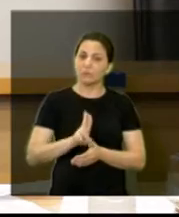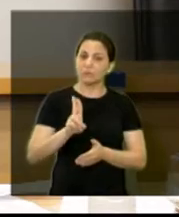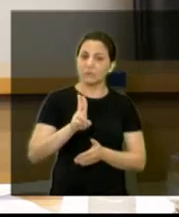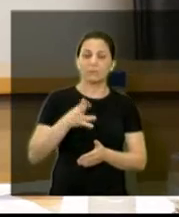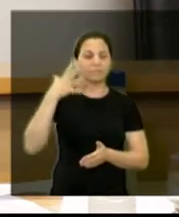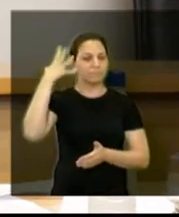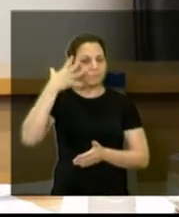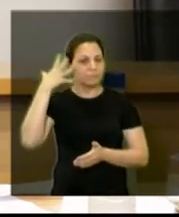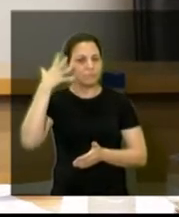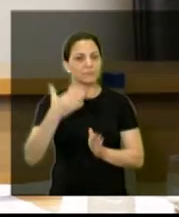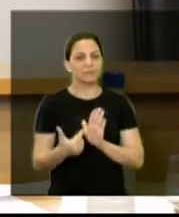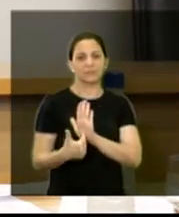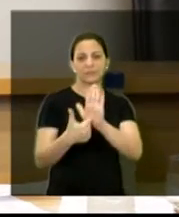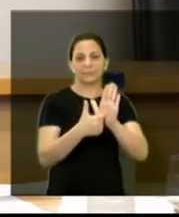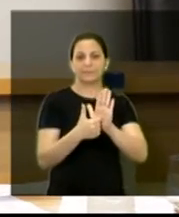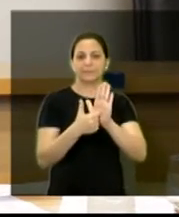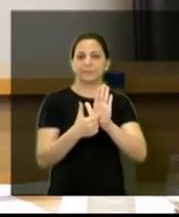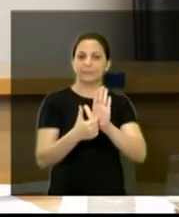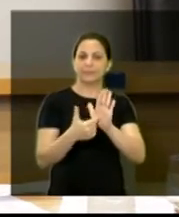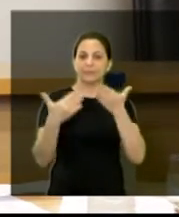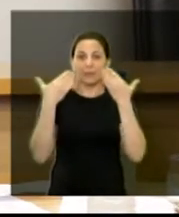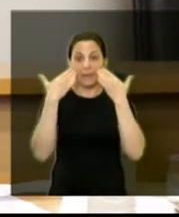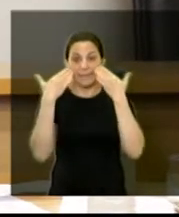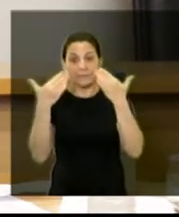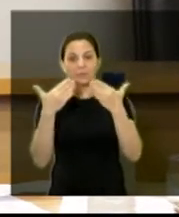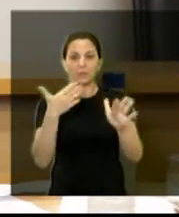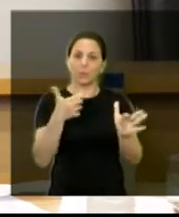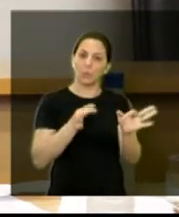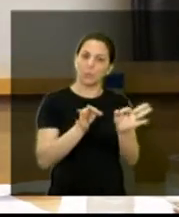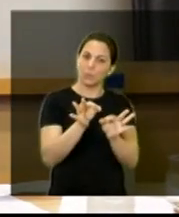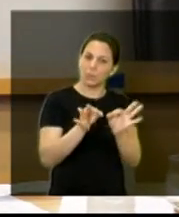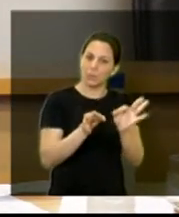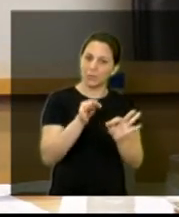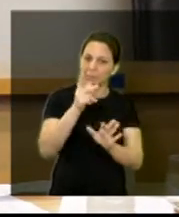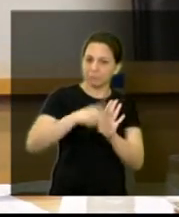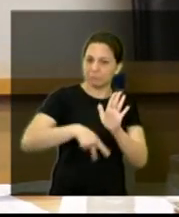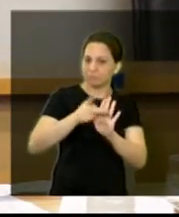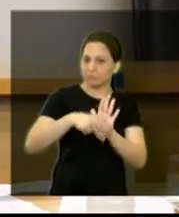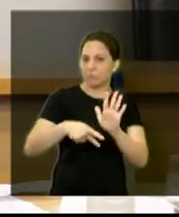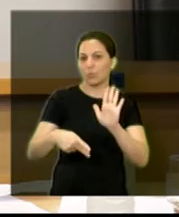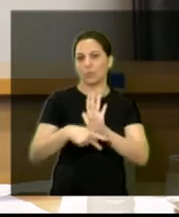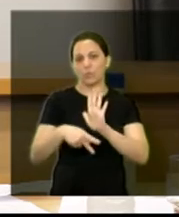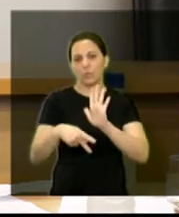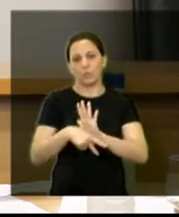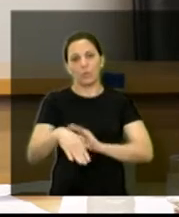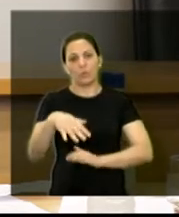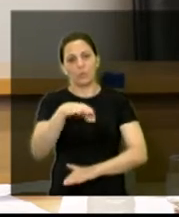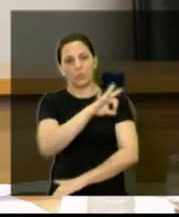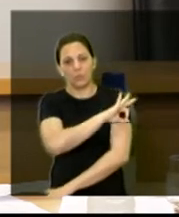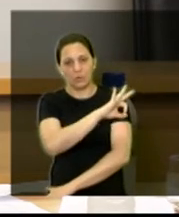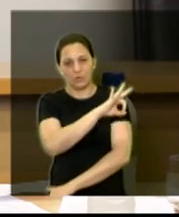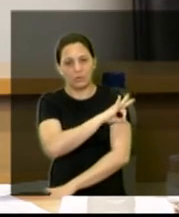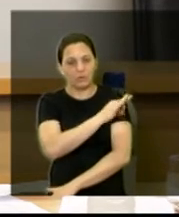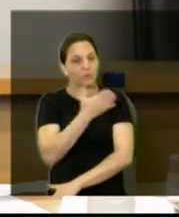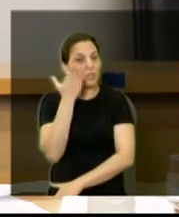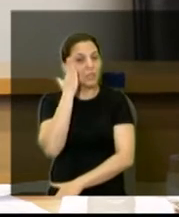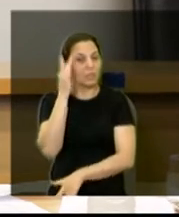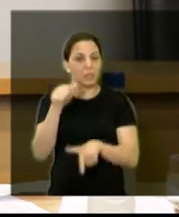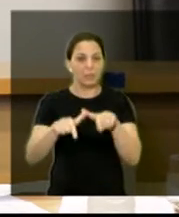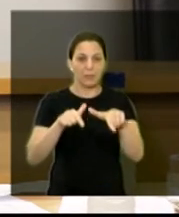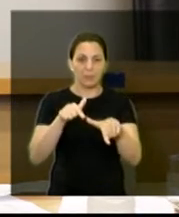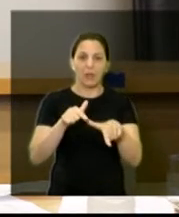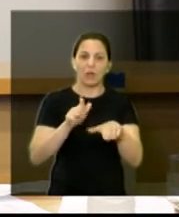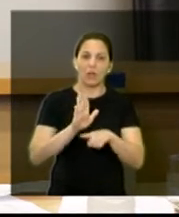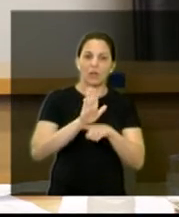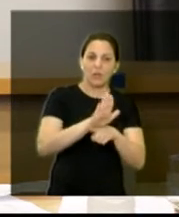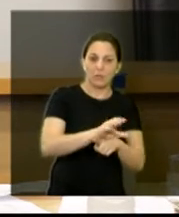dessa exposição dos programas, de a gente entender qual é o trabalho da assistência social,